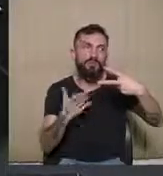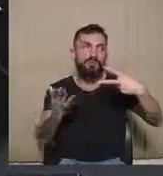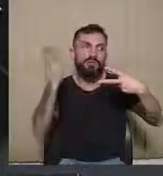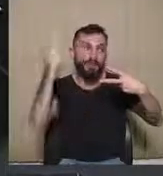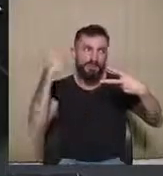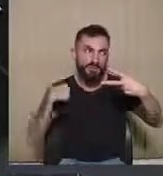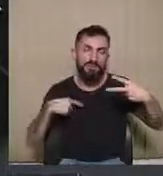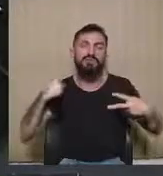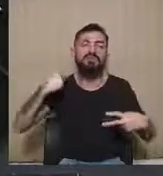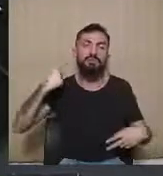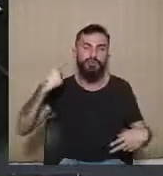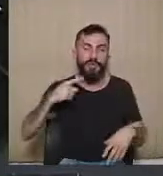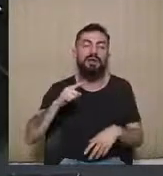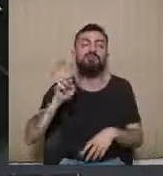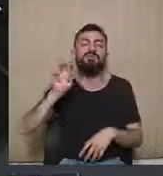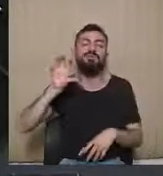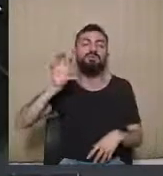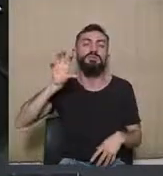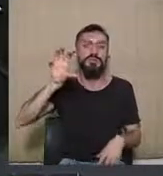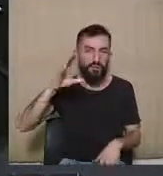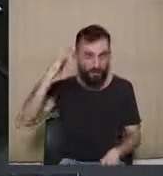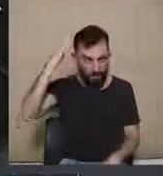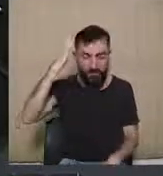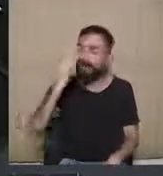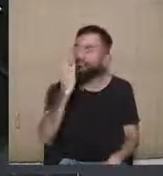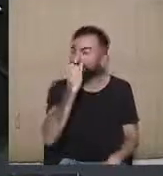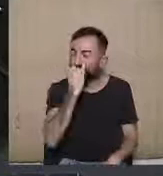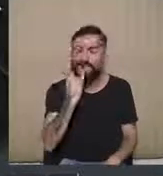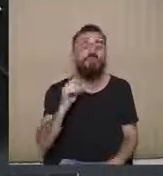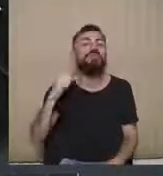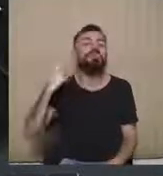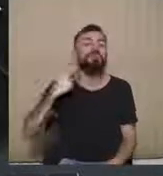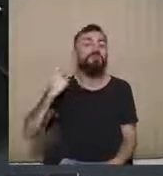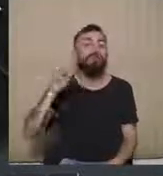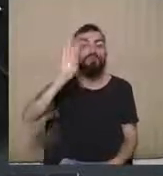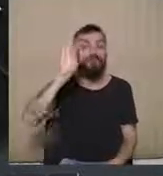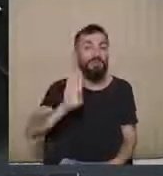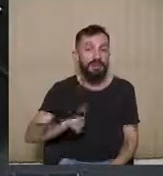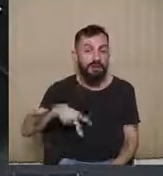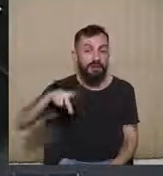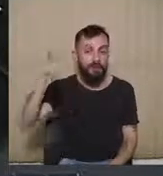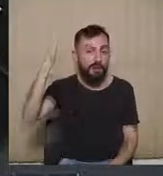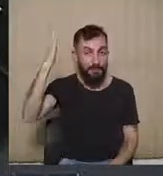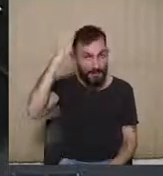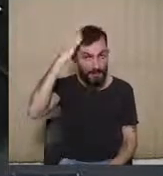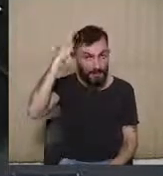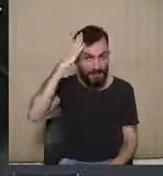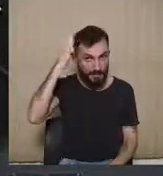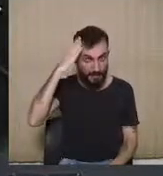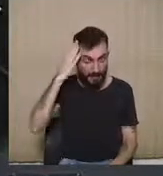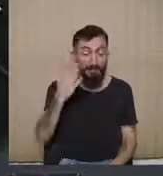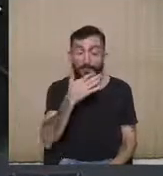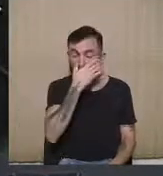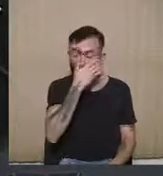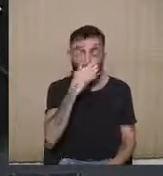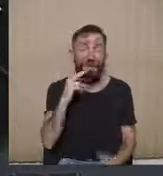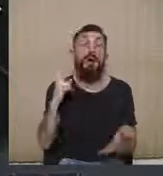estadual eleito pelo Paraná, federal, perdão, o ataque ao sistema eleitoral